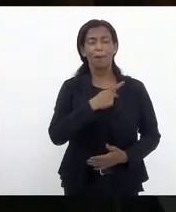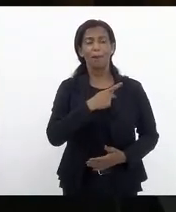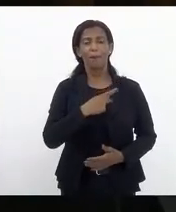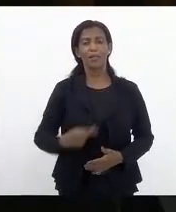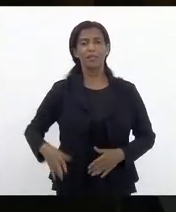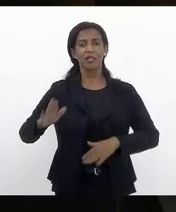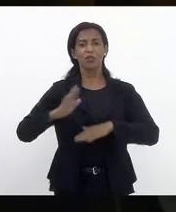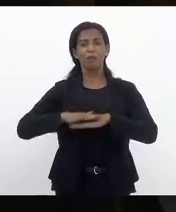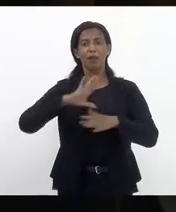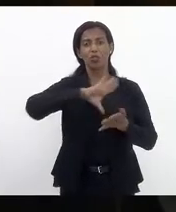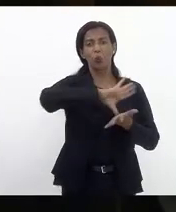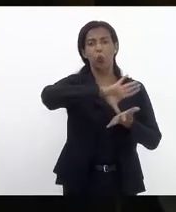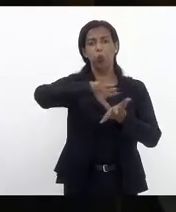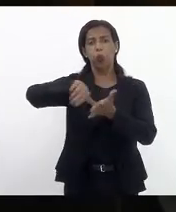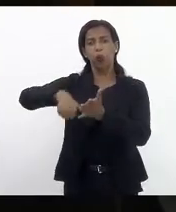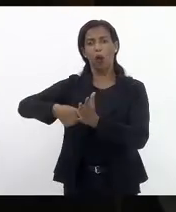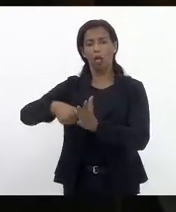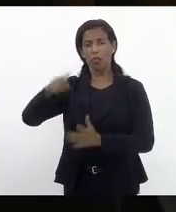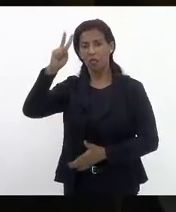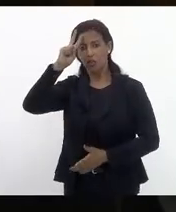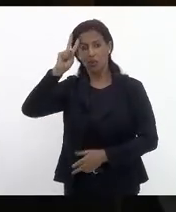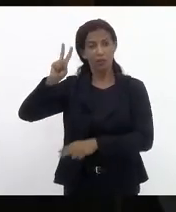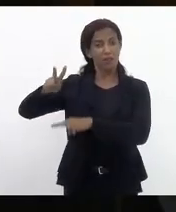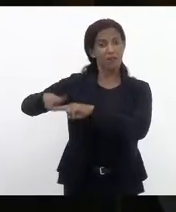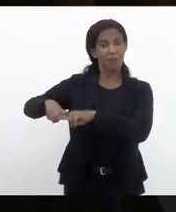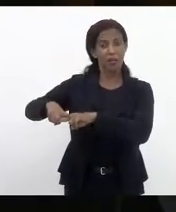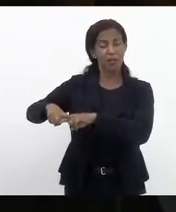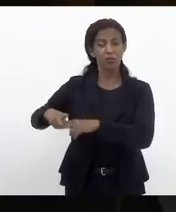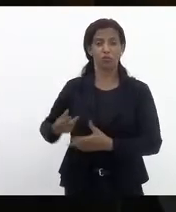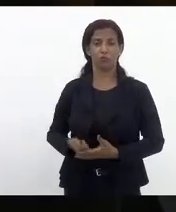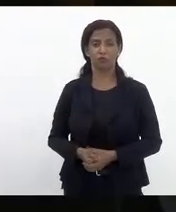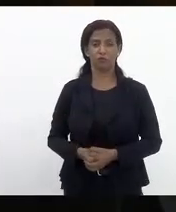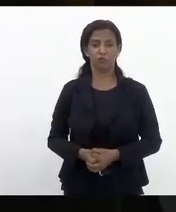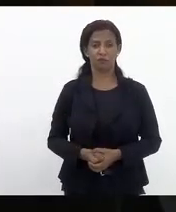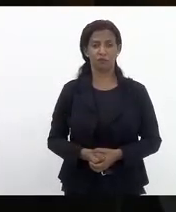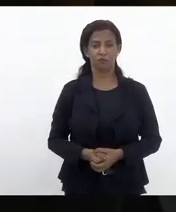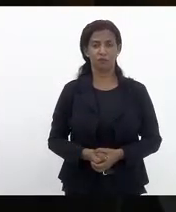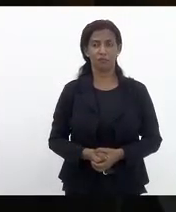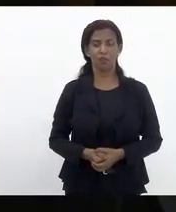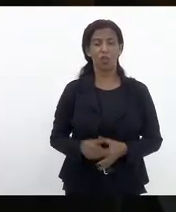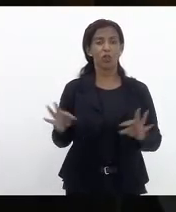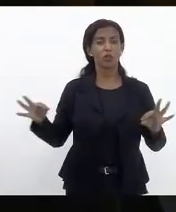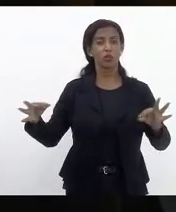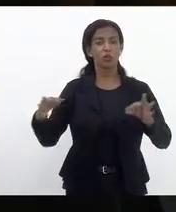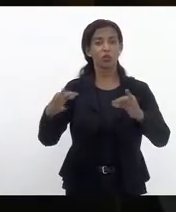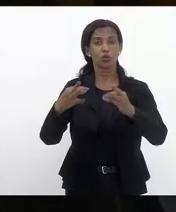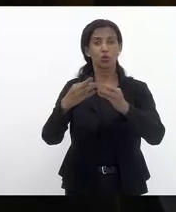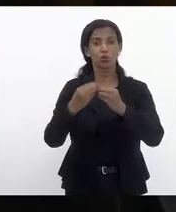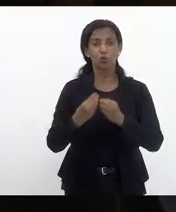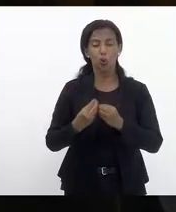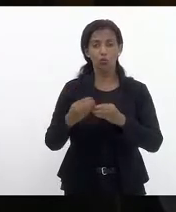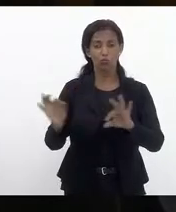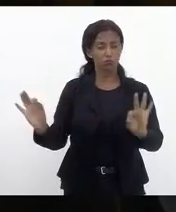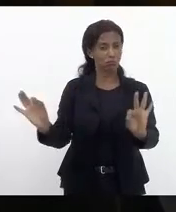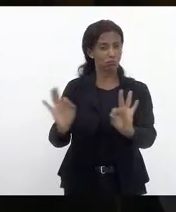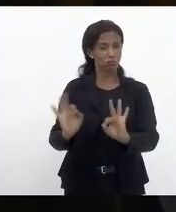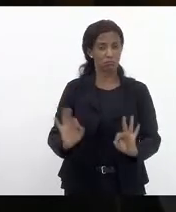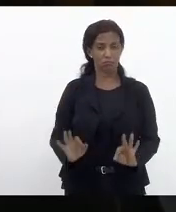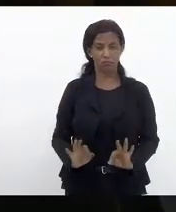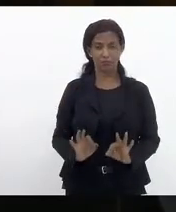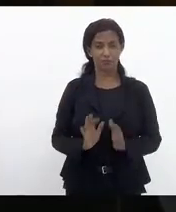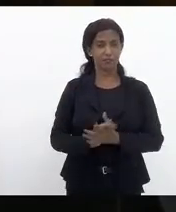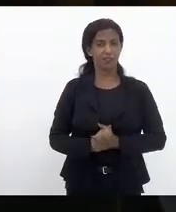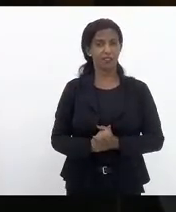Brasil que estava encarcerado até bem pouco tempo atrás são todos sem nenhuma exceção